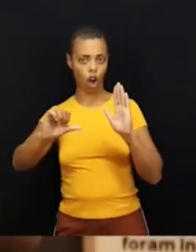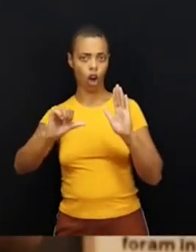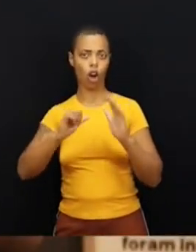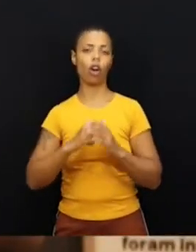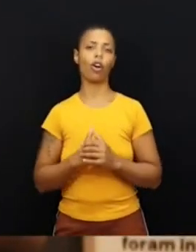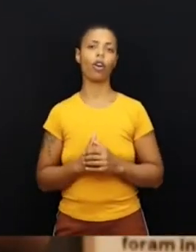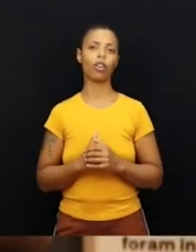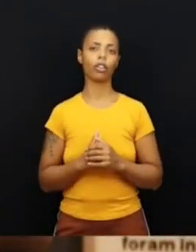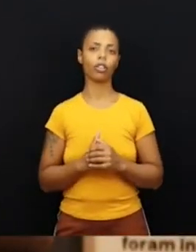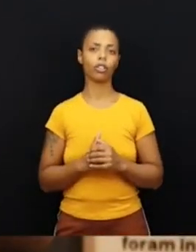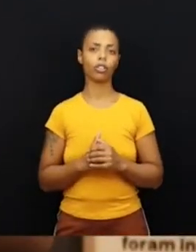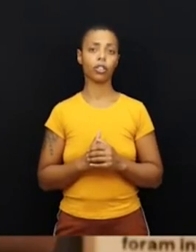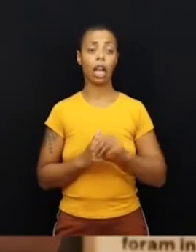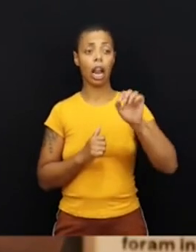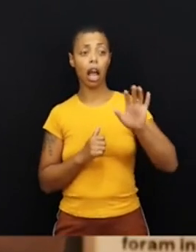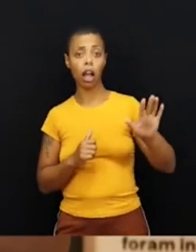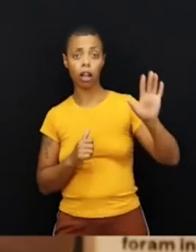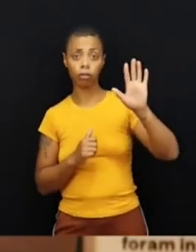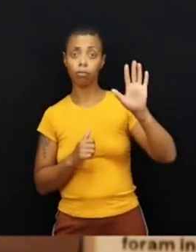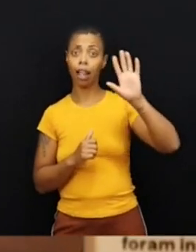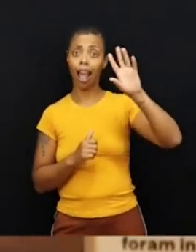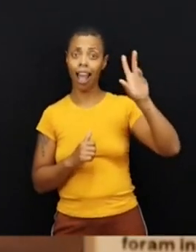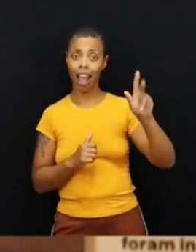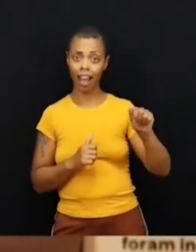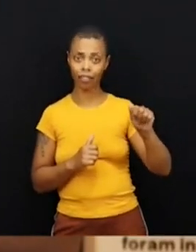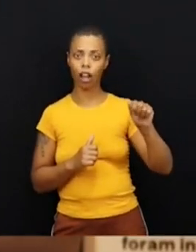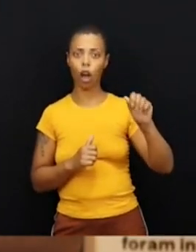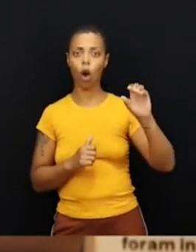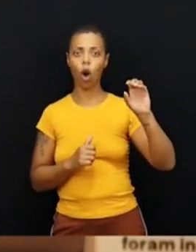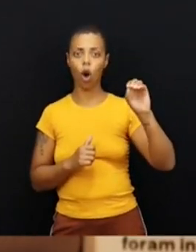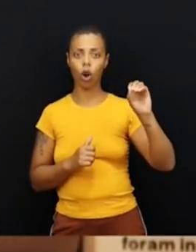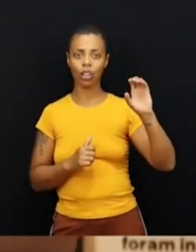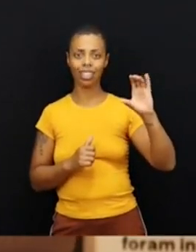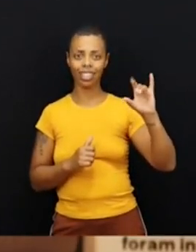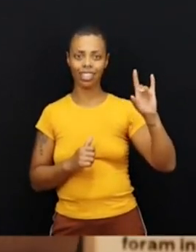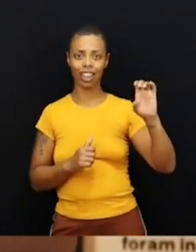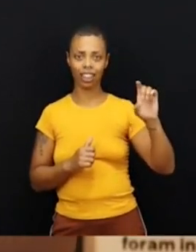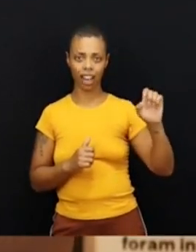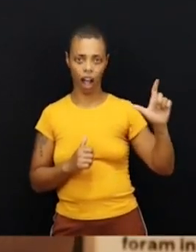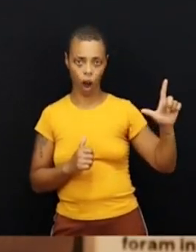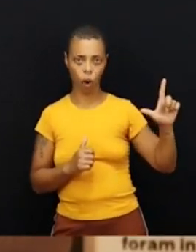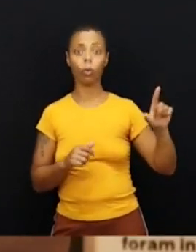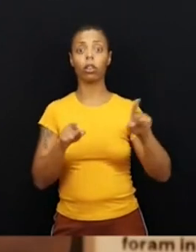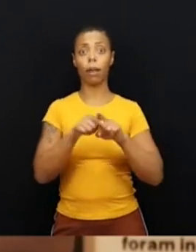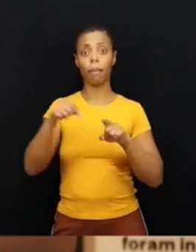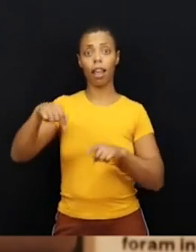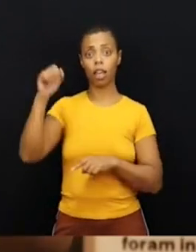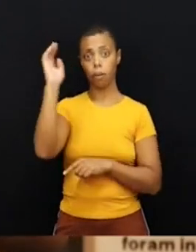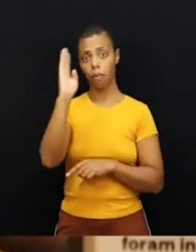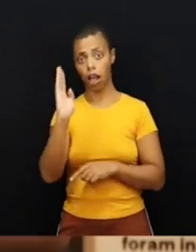na região da África Ocidental, como também aqui no Brasil,